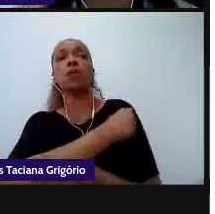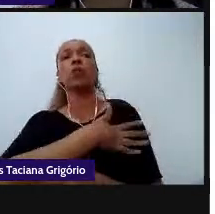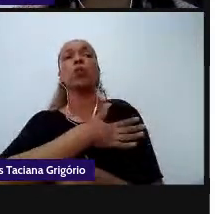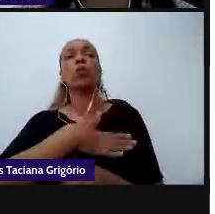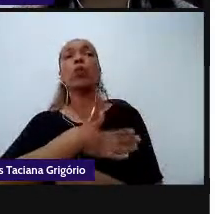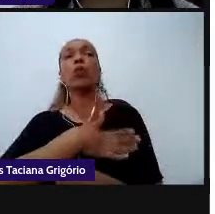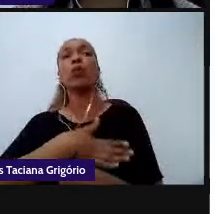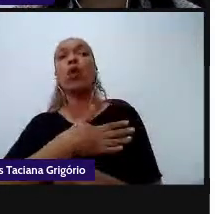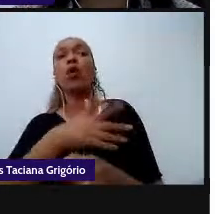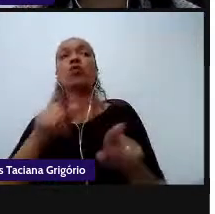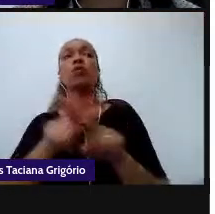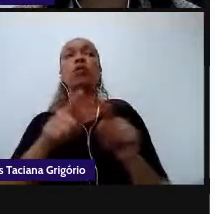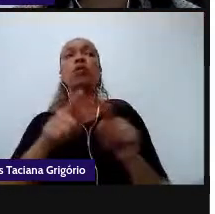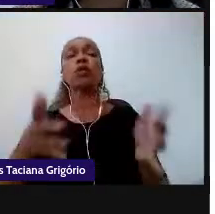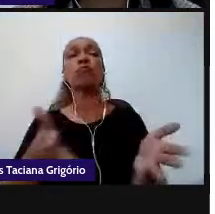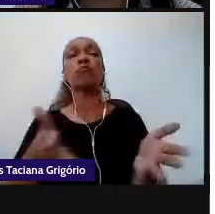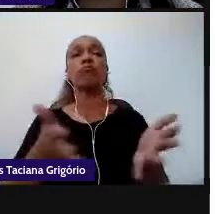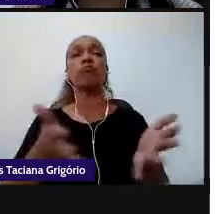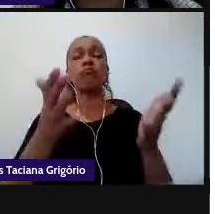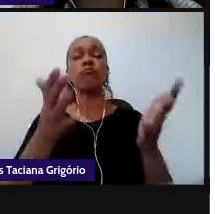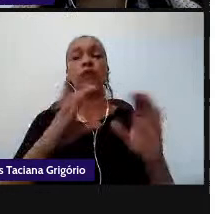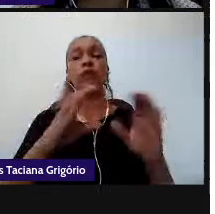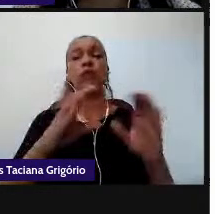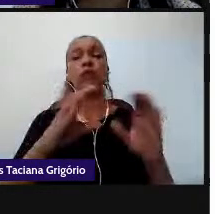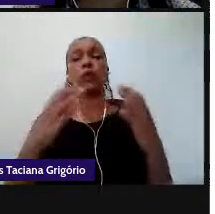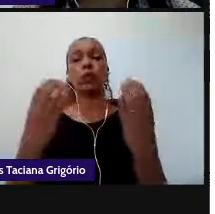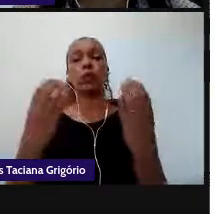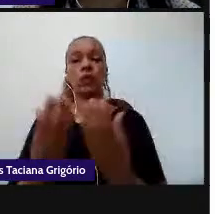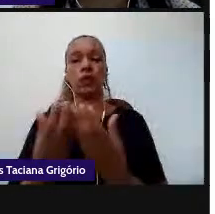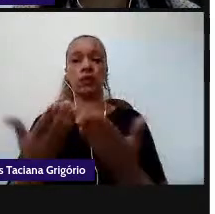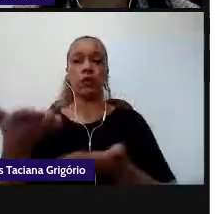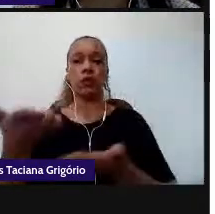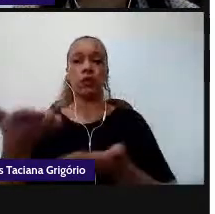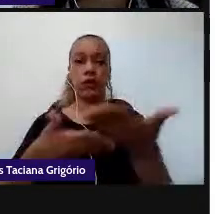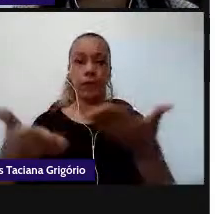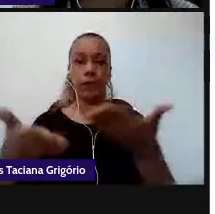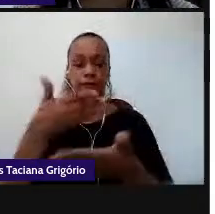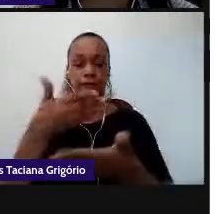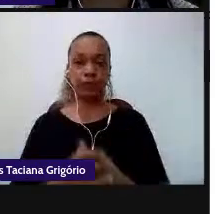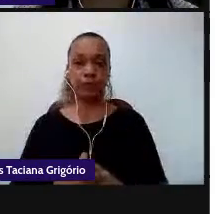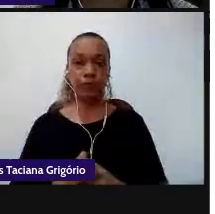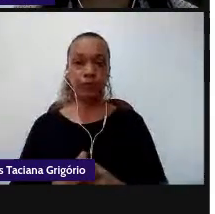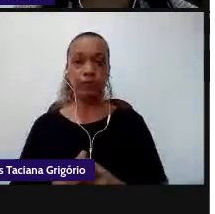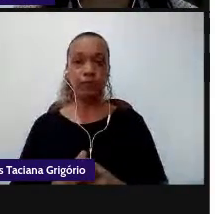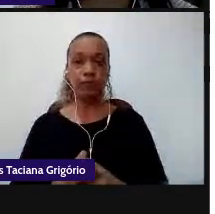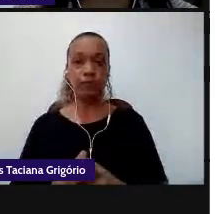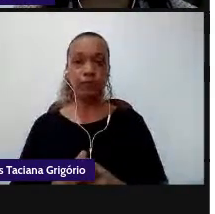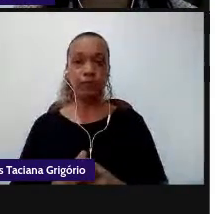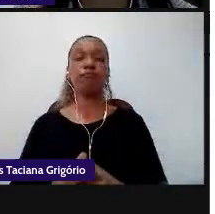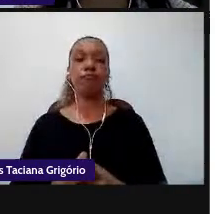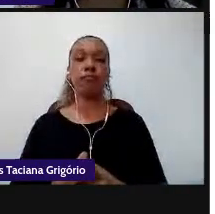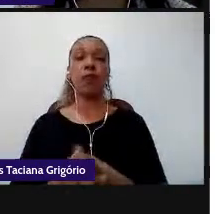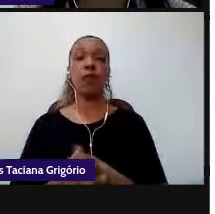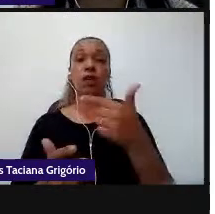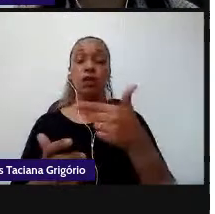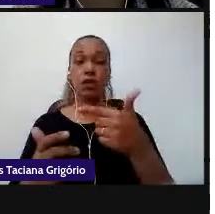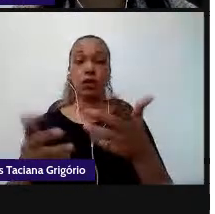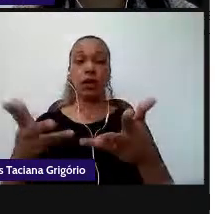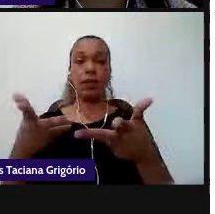comunidades colaborativas a segunda habilidade tem relação com a competência um